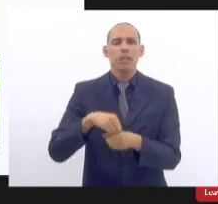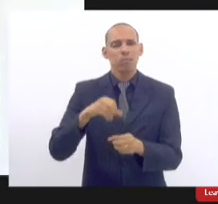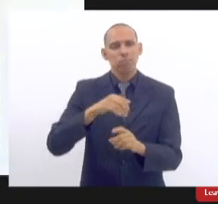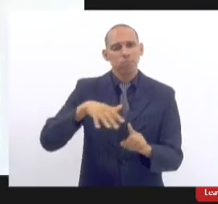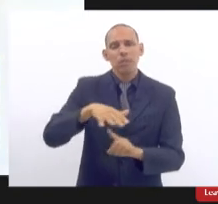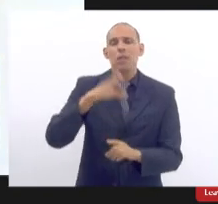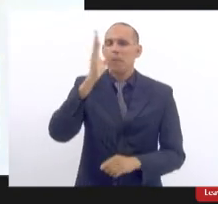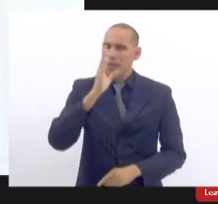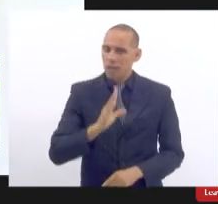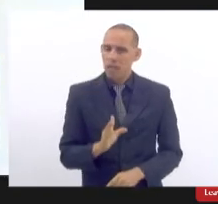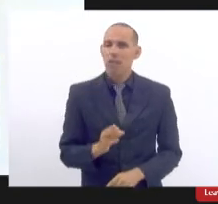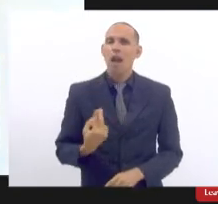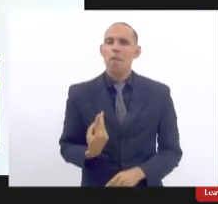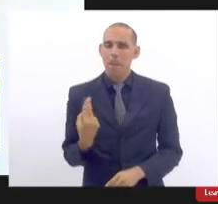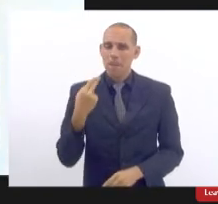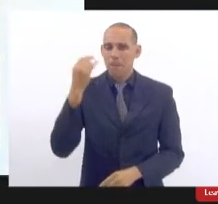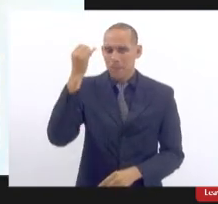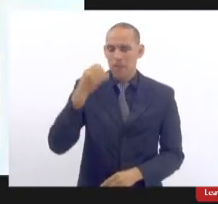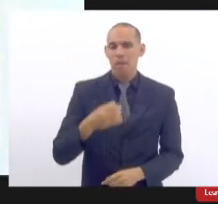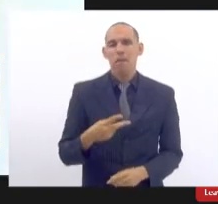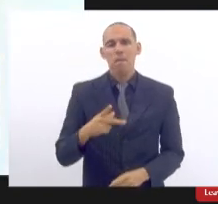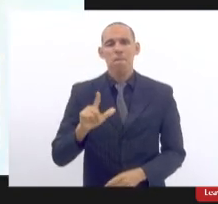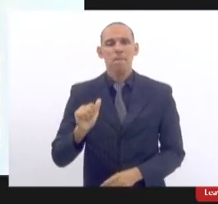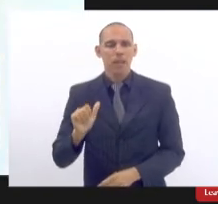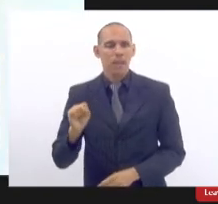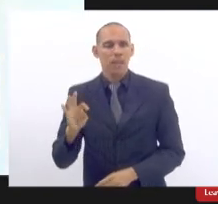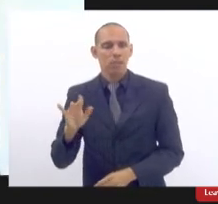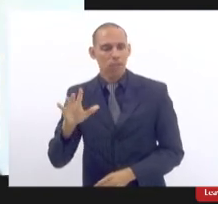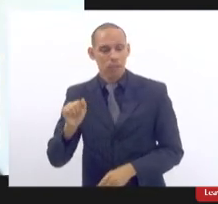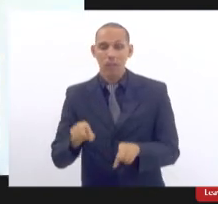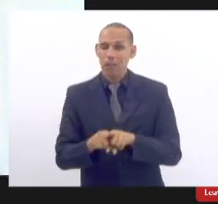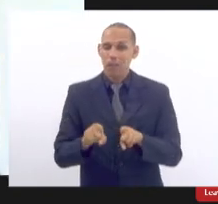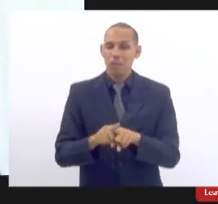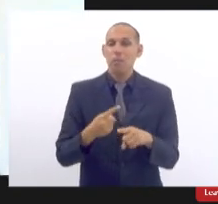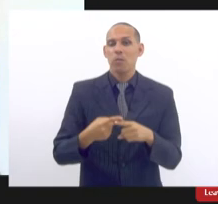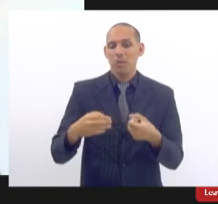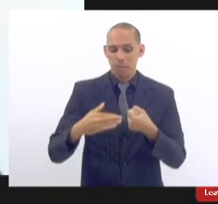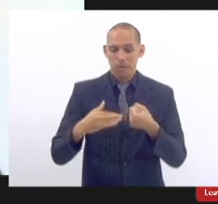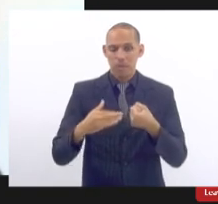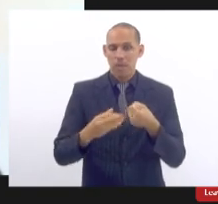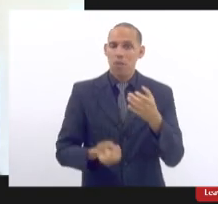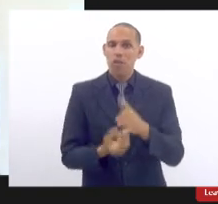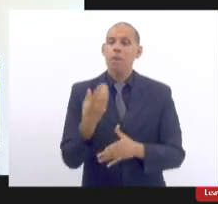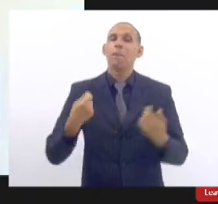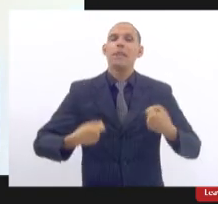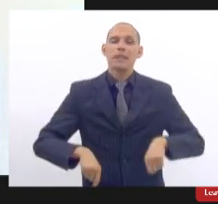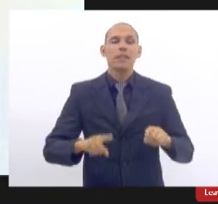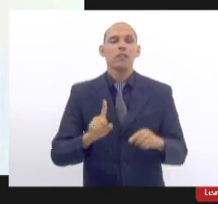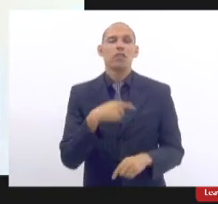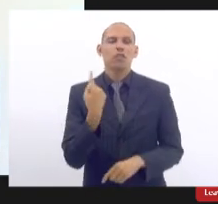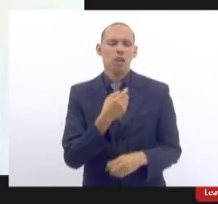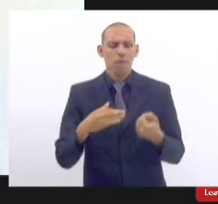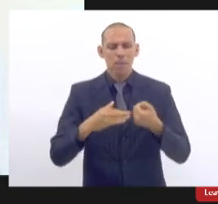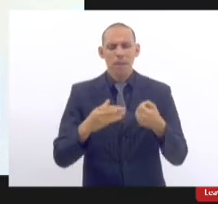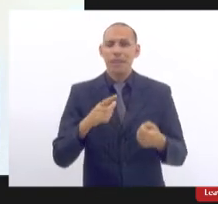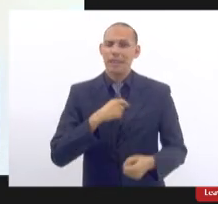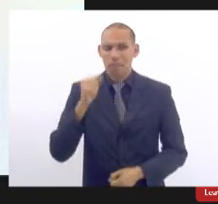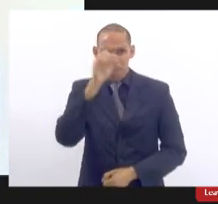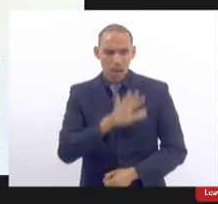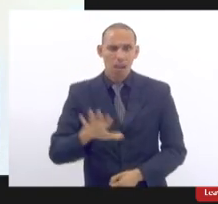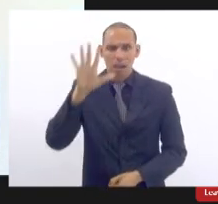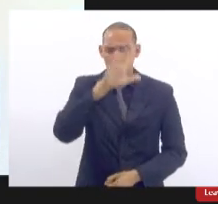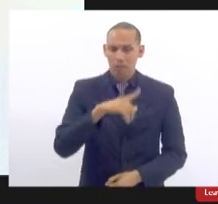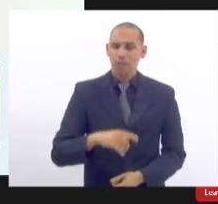brasileira de cirurgia plástica também que o banco de dados é uma coisa que deve ser construída para que tenhamos bancos de dados nacionais